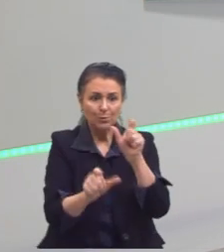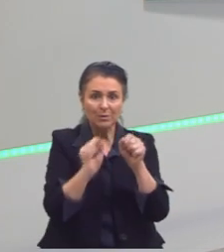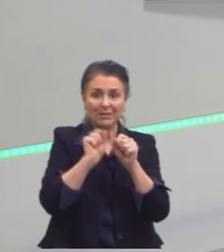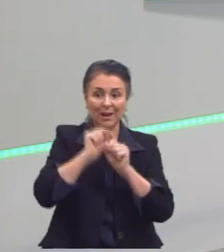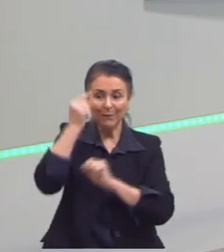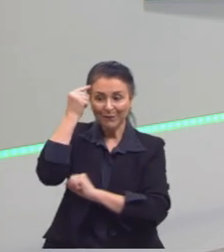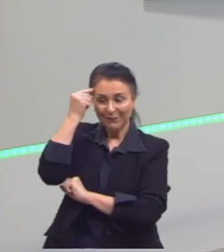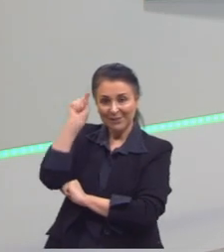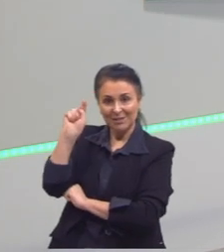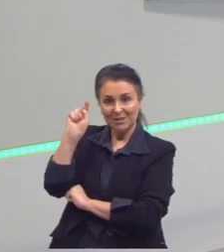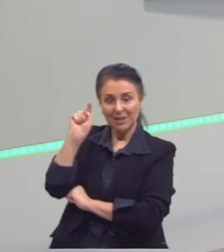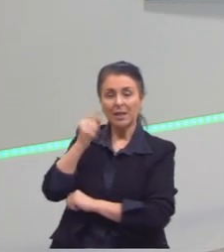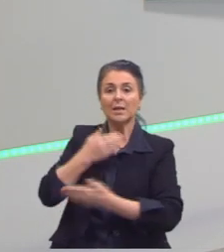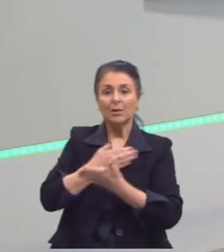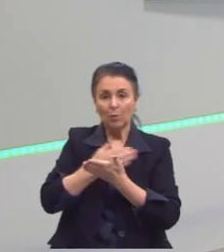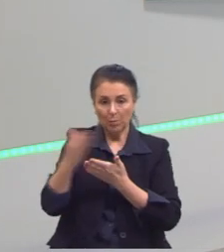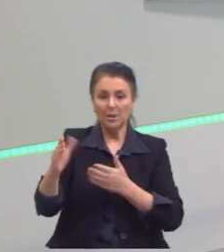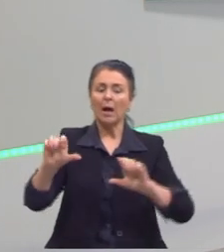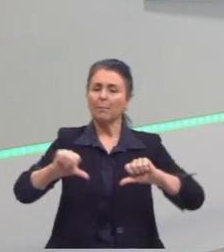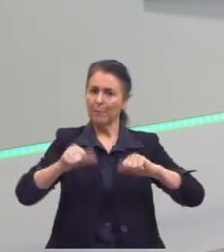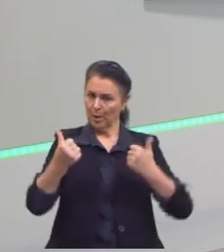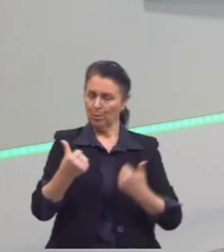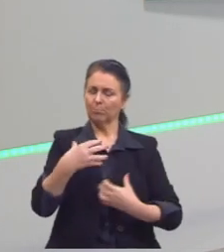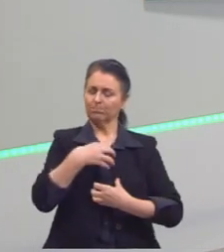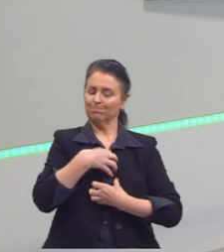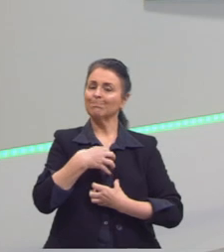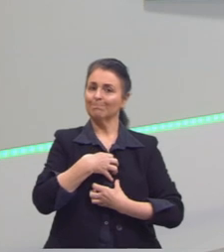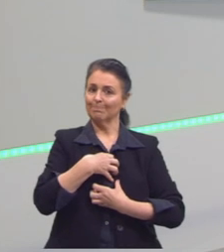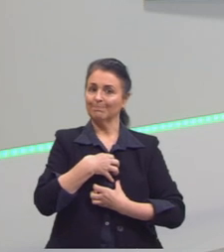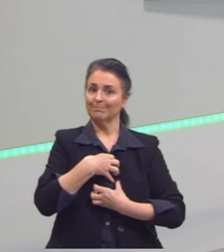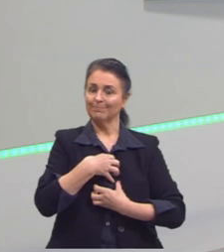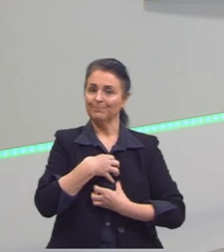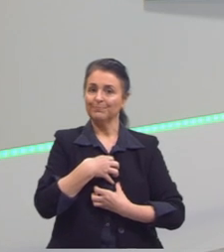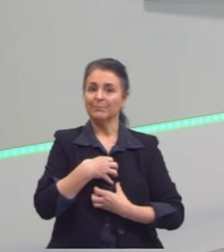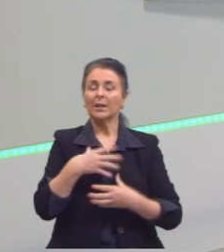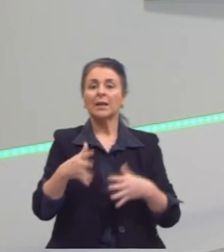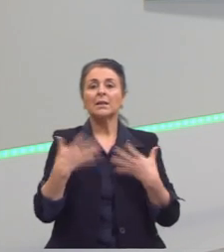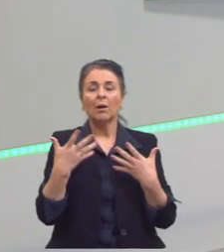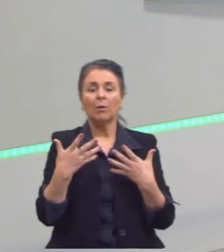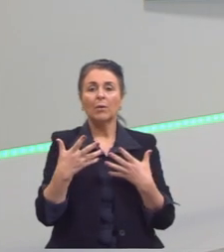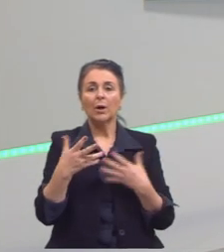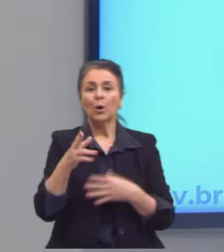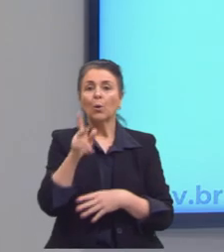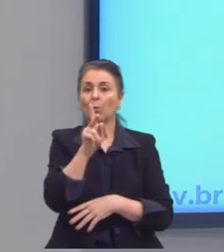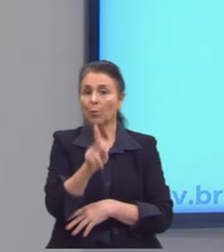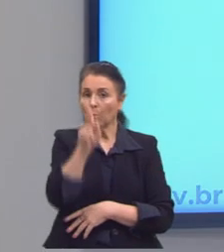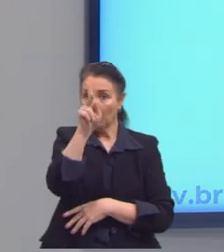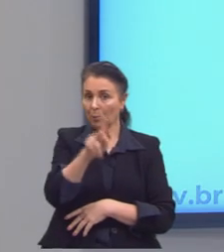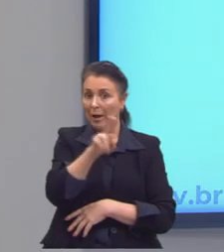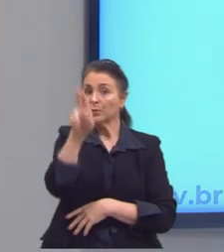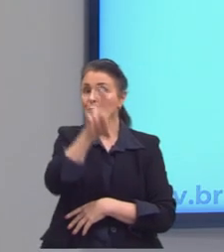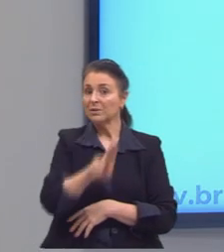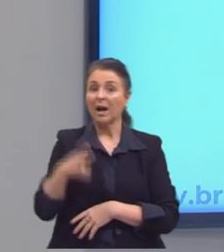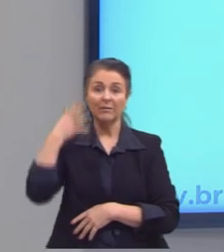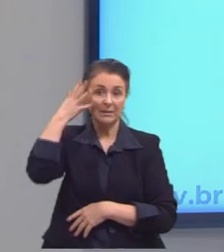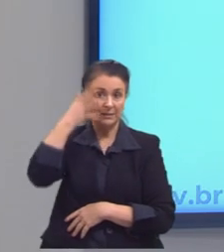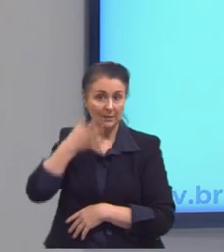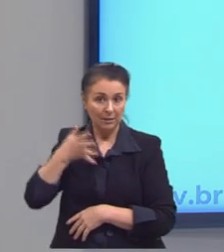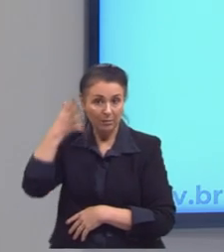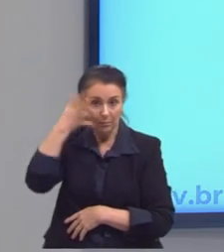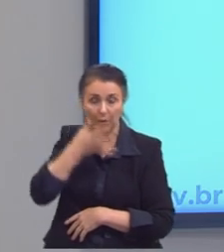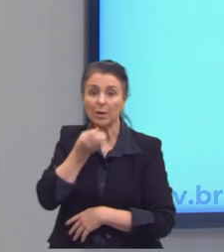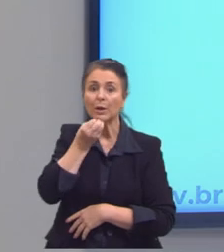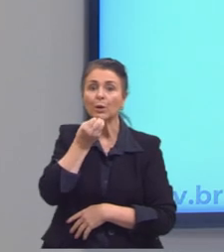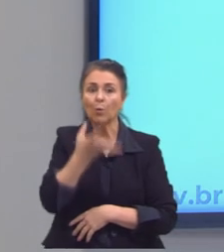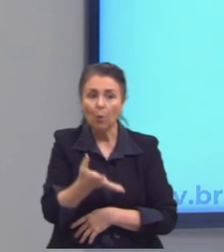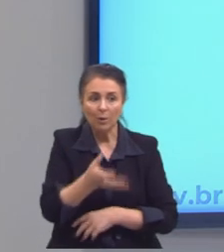e, a partir dali, ser melhor, quem sabe. Então, foi através desses sermões que ele encontra esse jeito